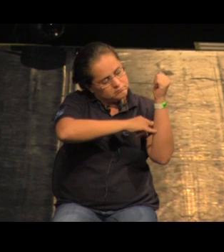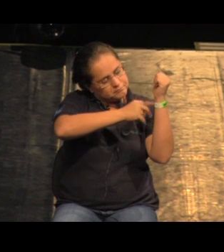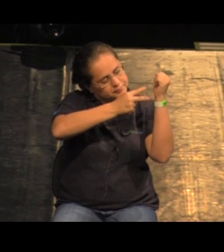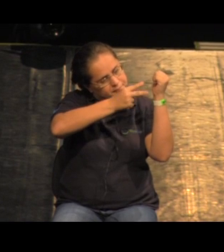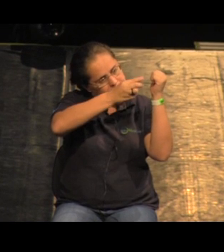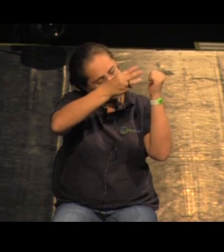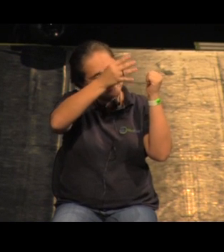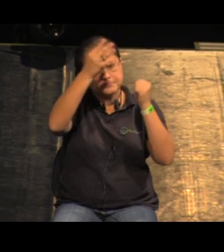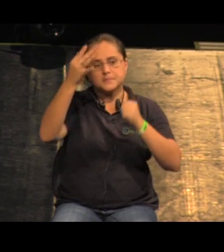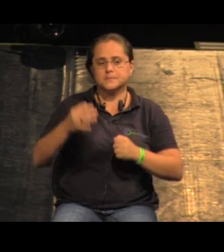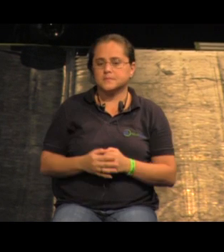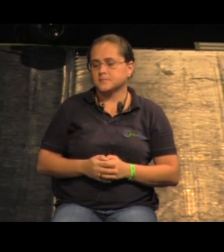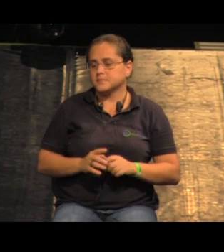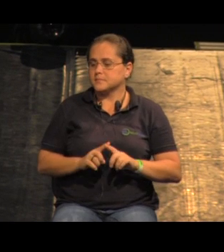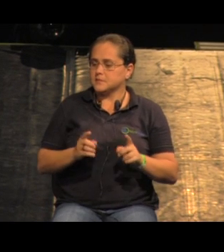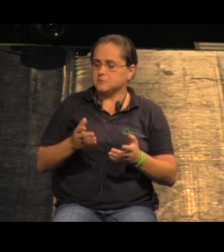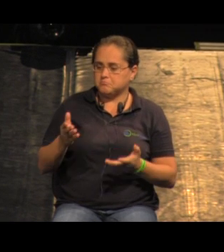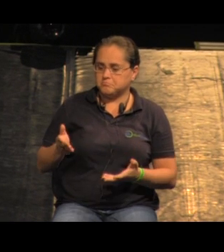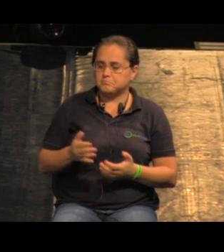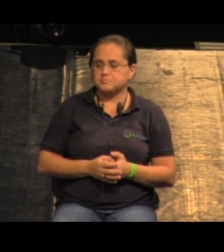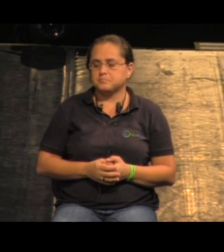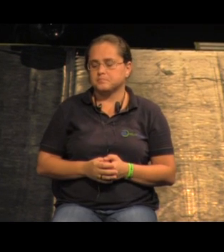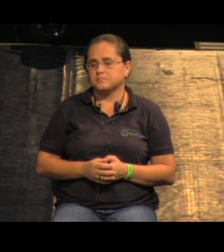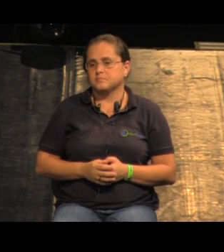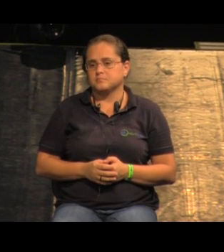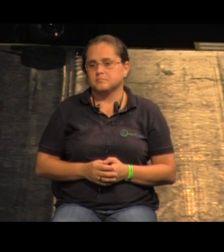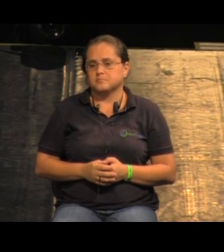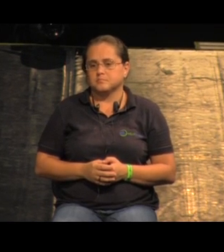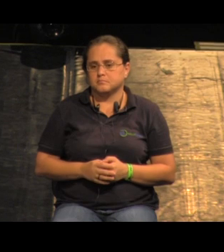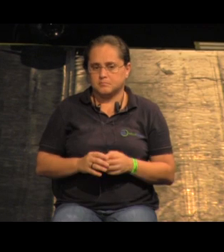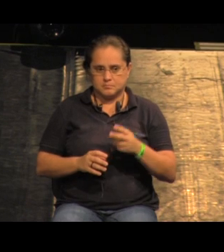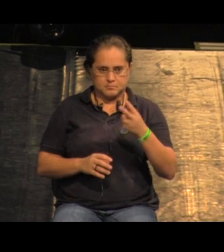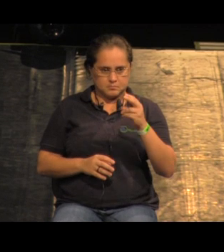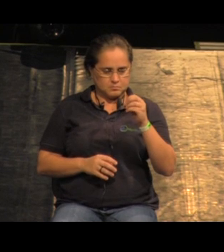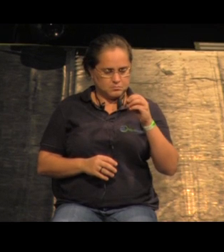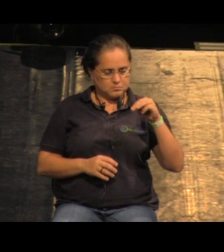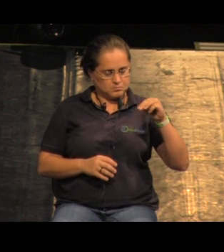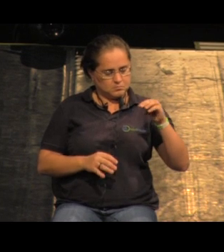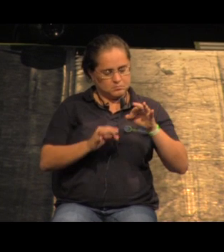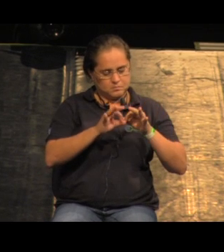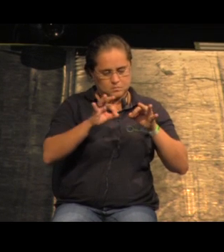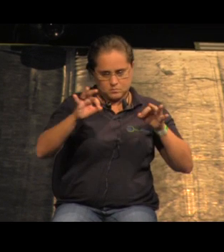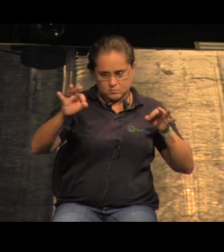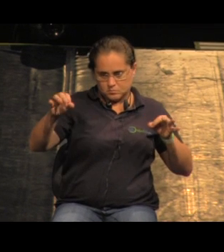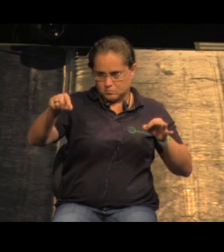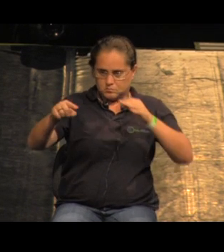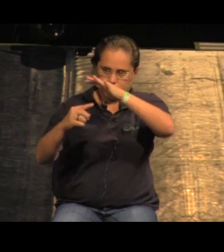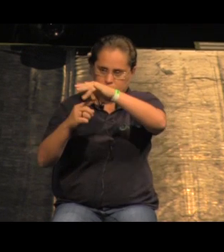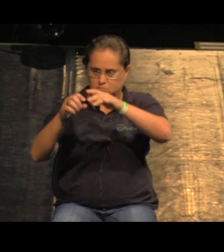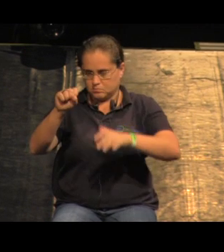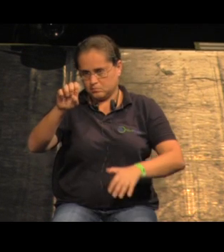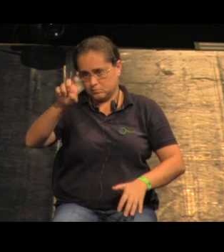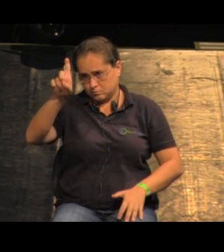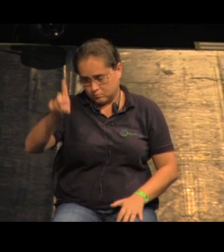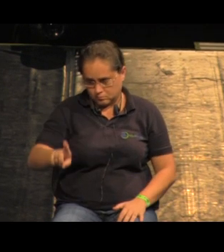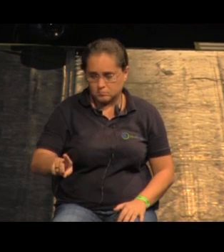que é muito interessante. Mas é isso. A 200 metros da Praça da Sé, durante o dia, até, comércios